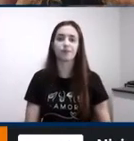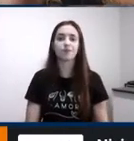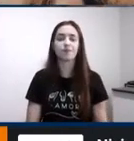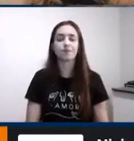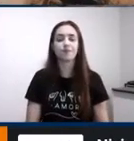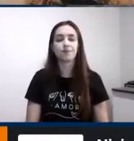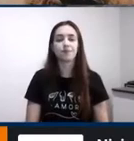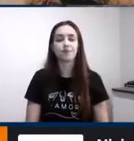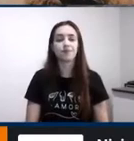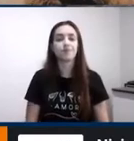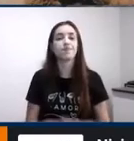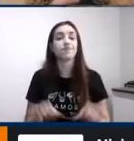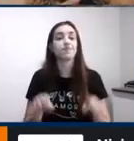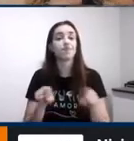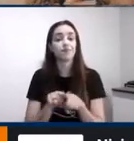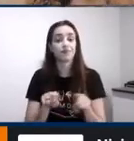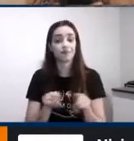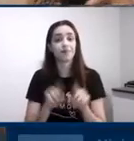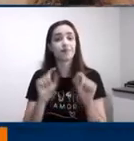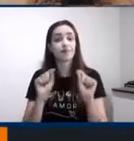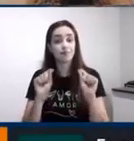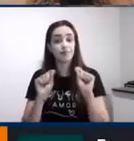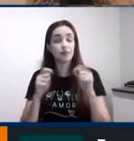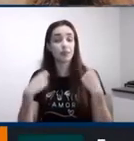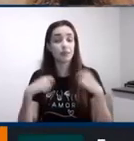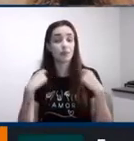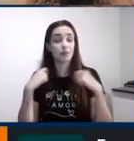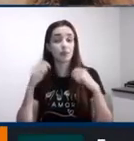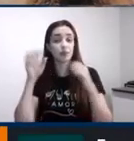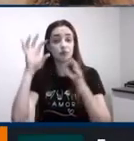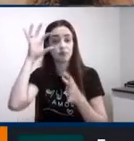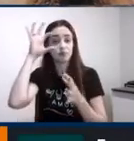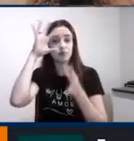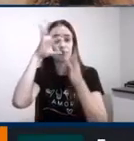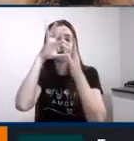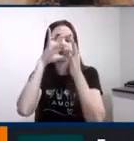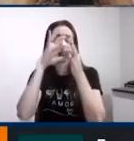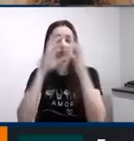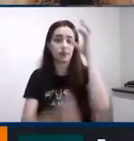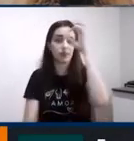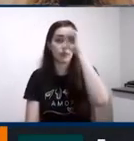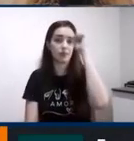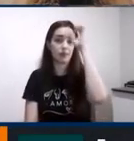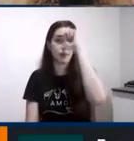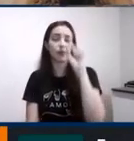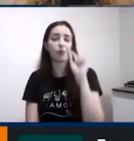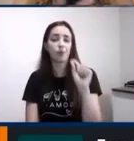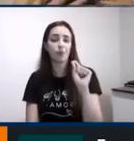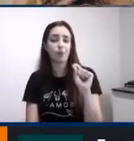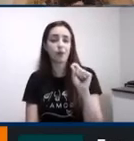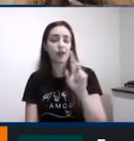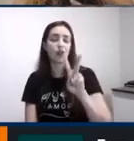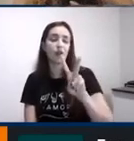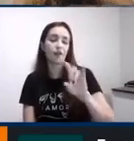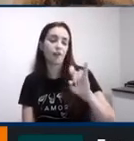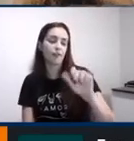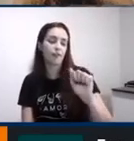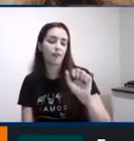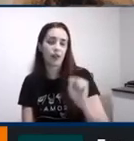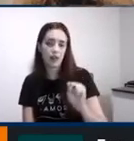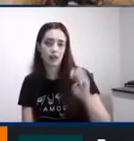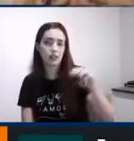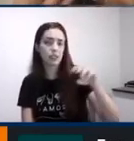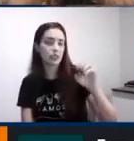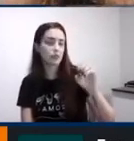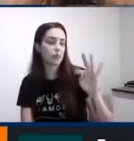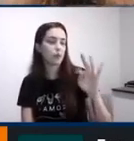eu também preciso associar na minha aprendizagem via as motoras a minha motivação interna